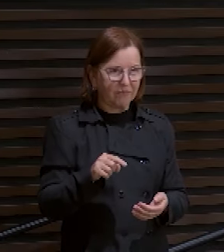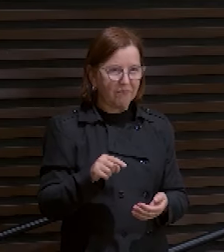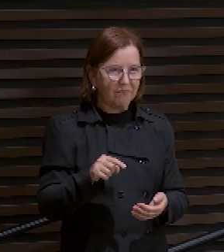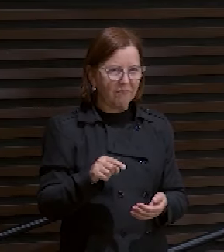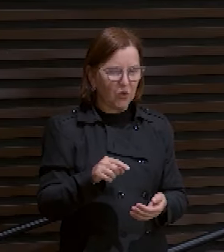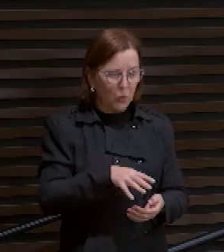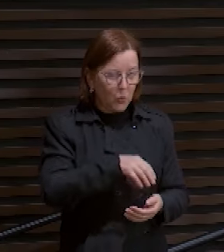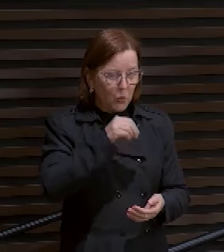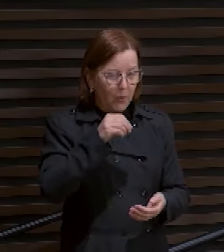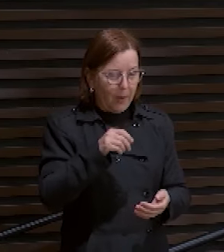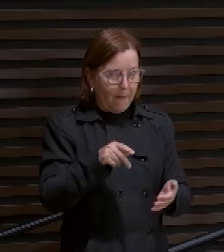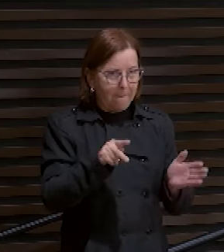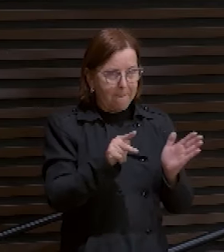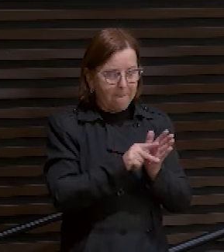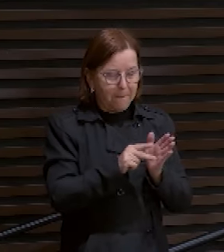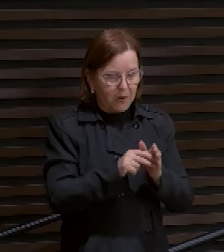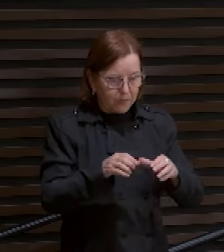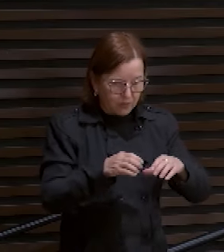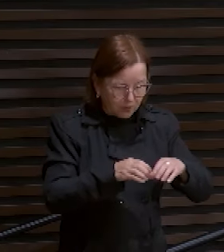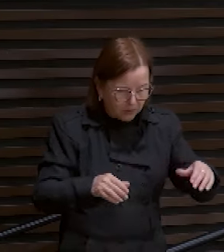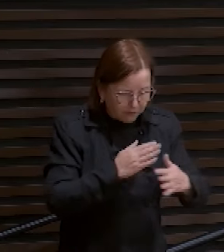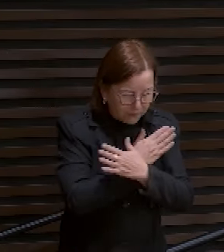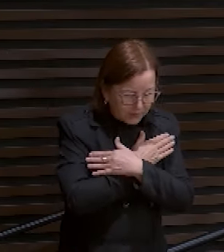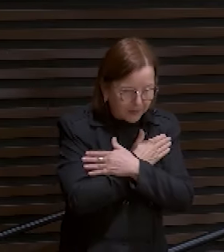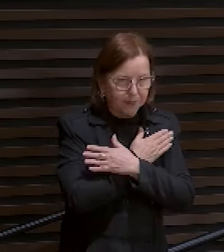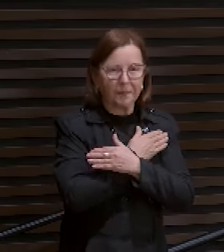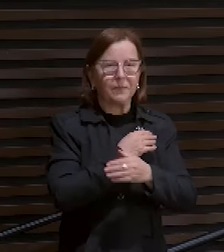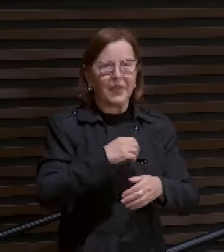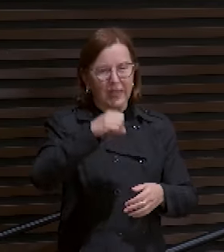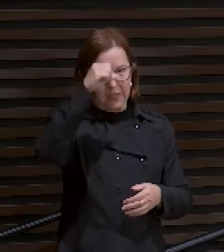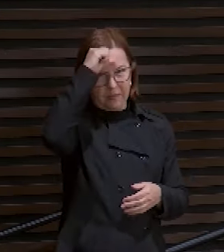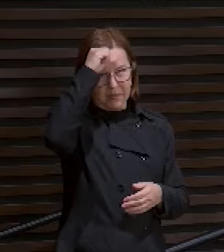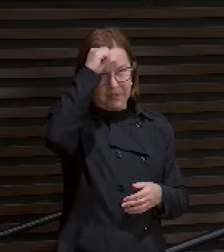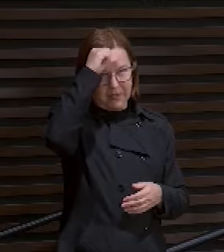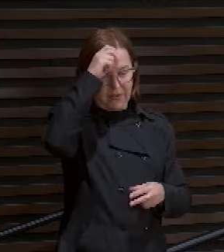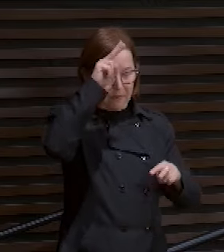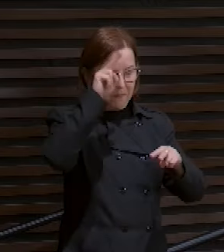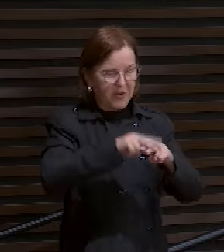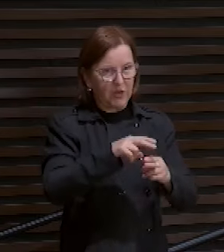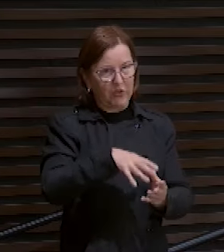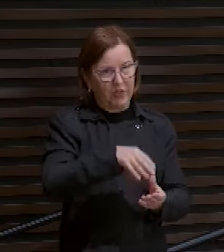A depressão é o cárcere da alma, a masmorra das emoções,